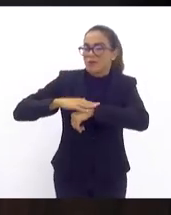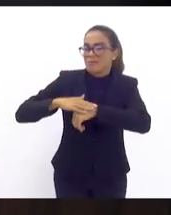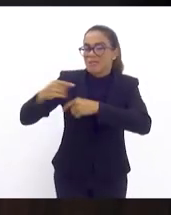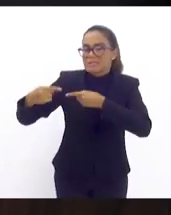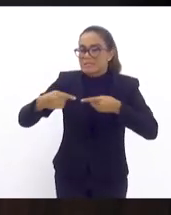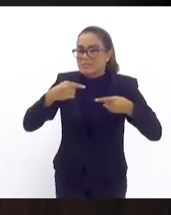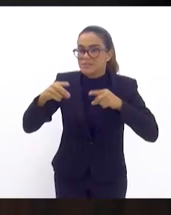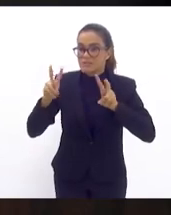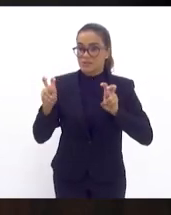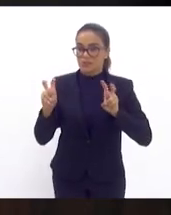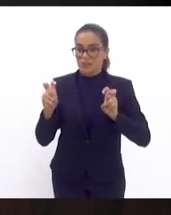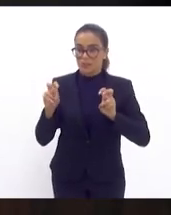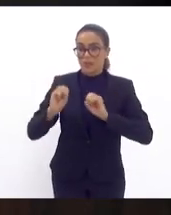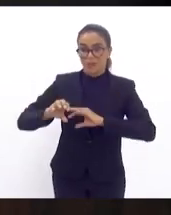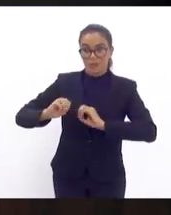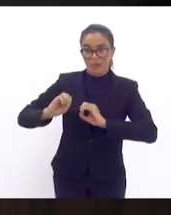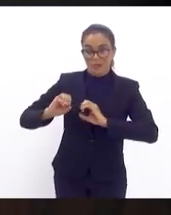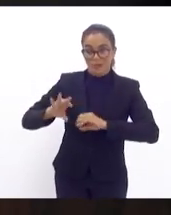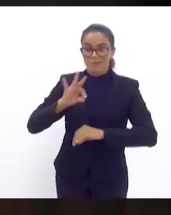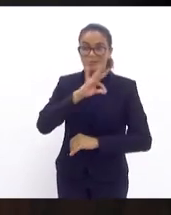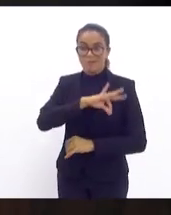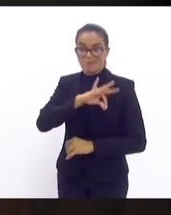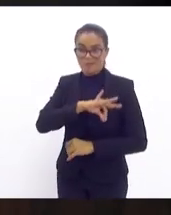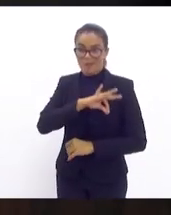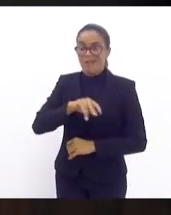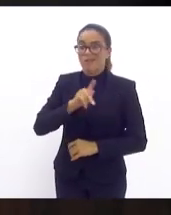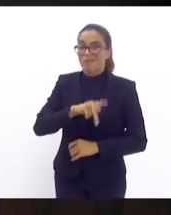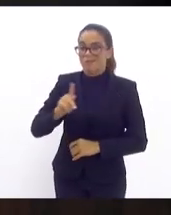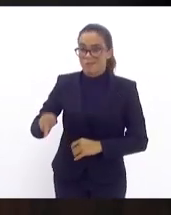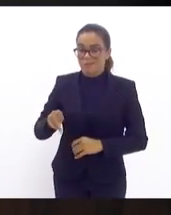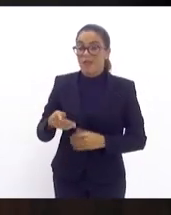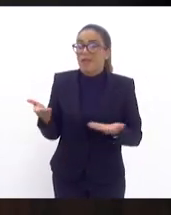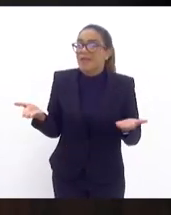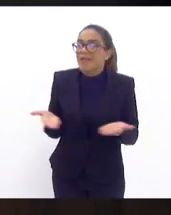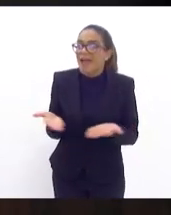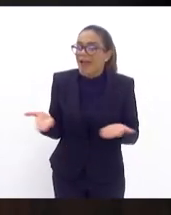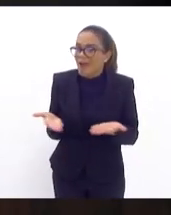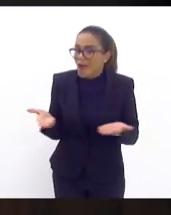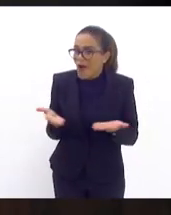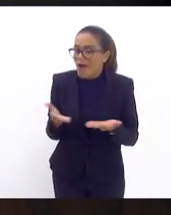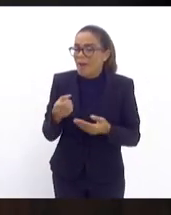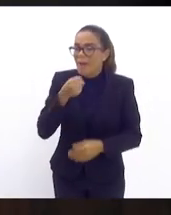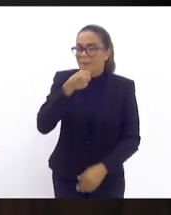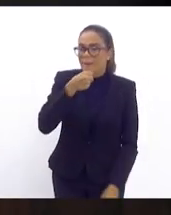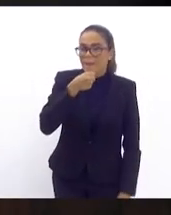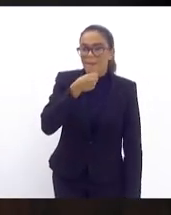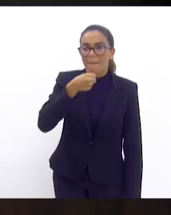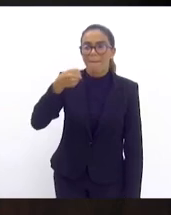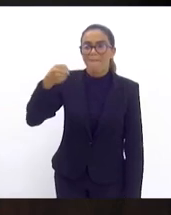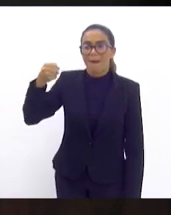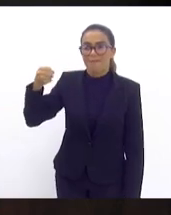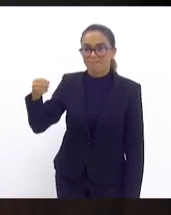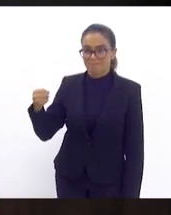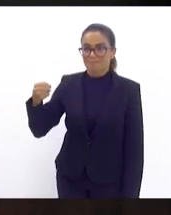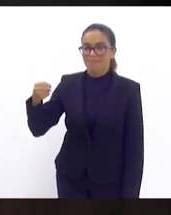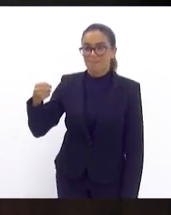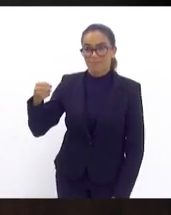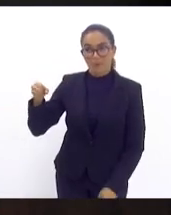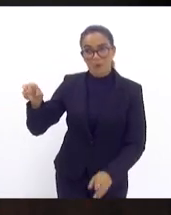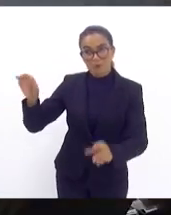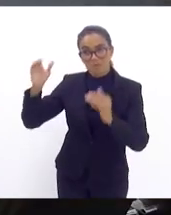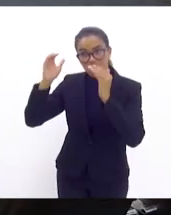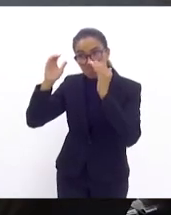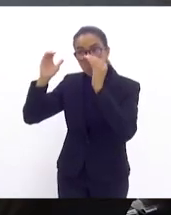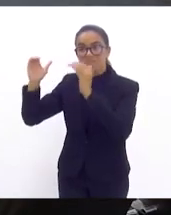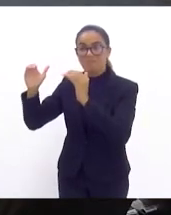tema da educação do piso salarial dos professores e agora vai usar da palavra o nobre deputado Filipinho